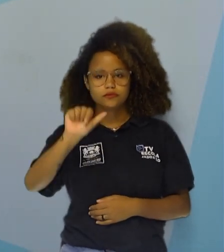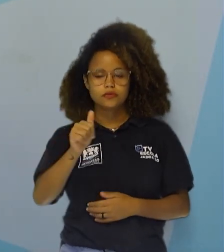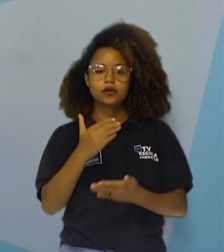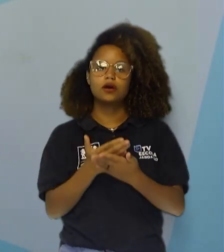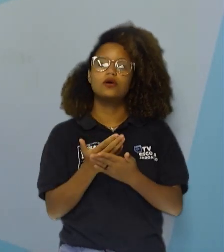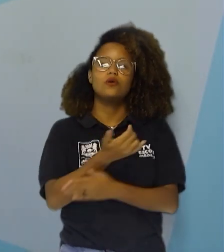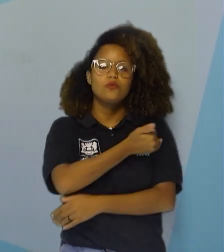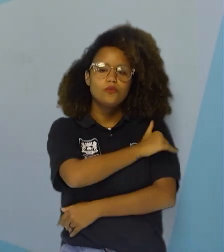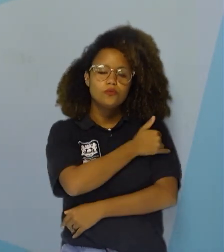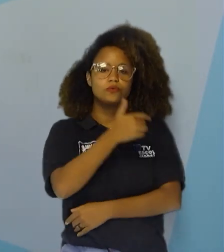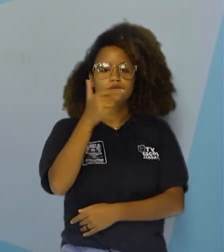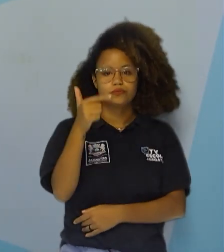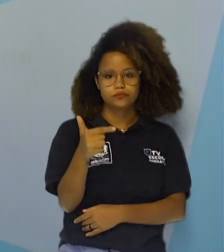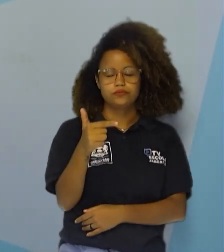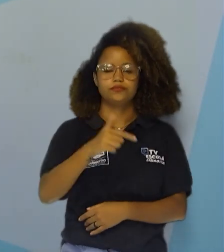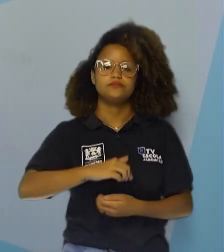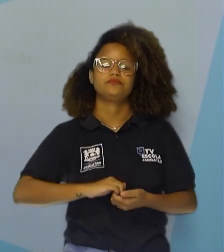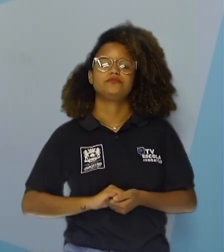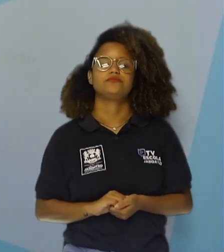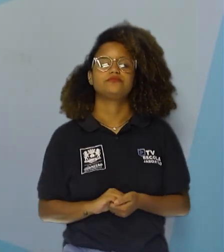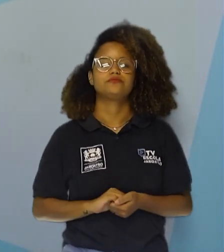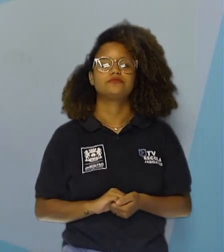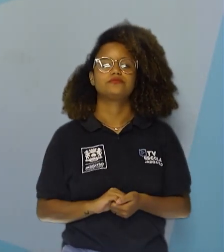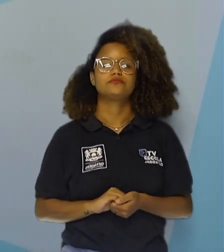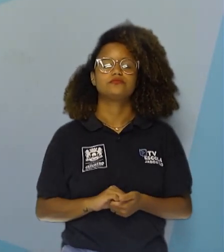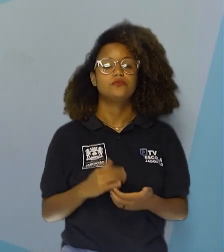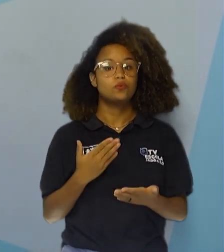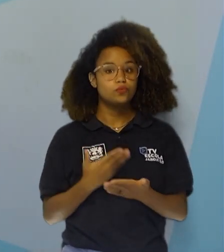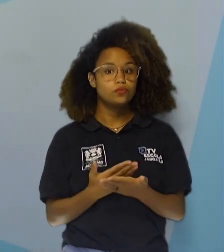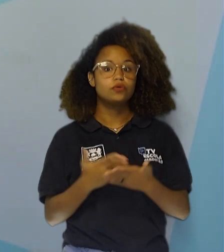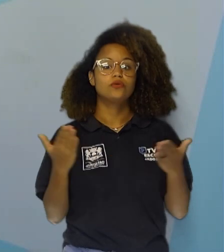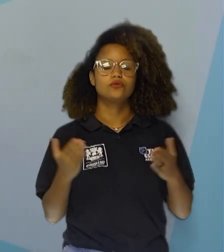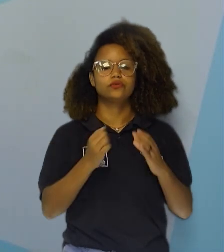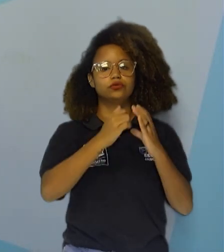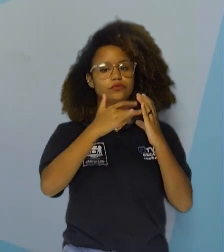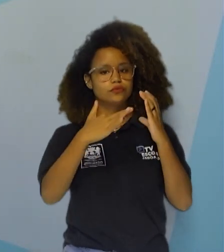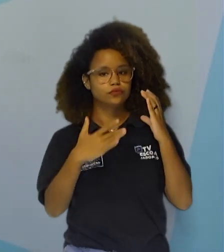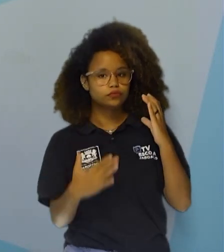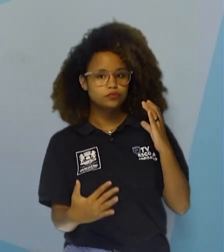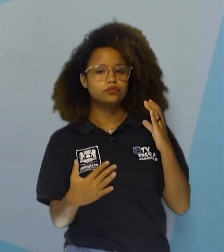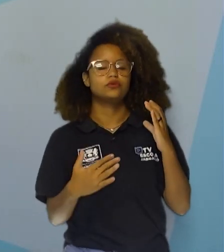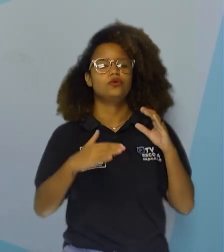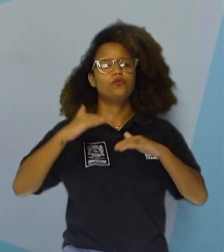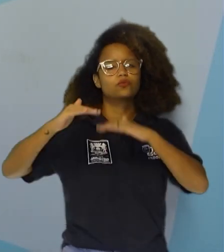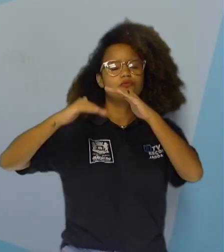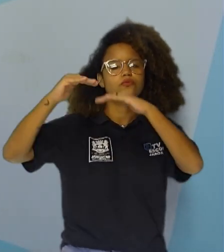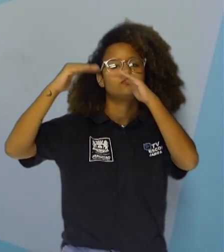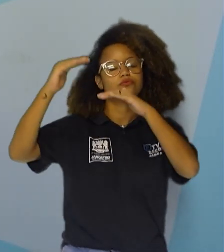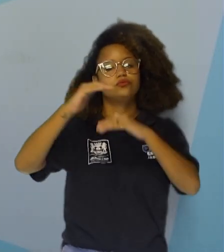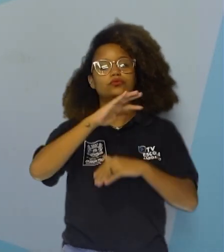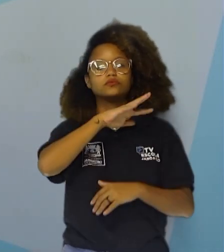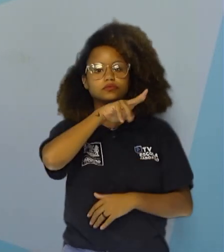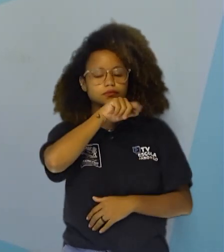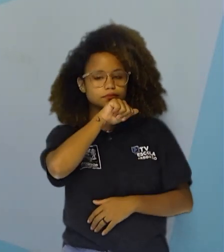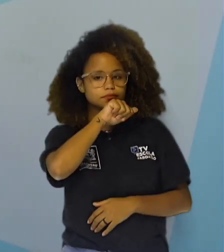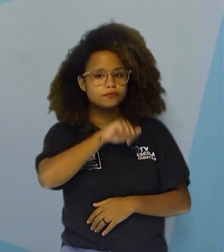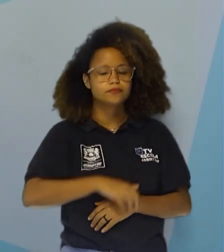para o módulo 2 da educação jovens e adultos. Nós vamos estudar características e desenvolvimento dos animais.